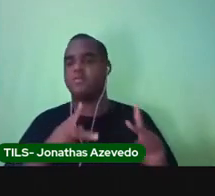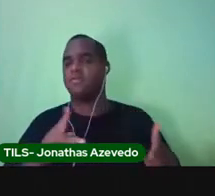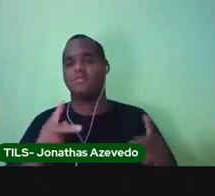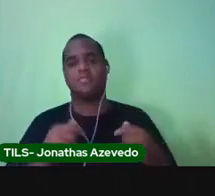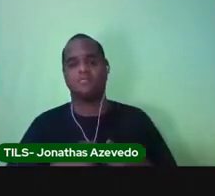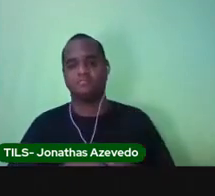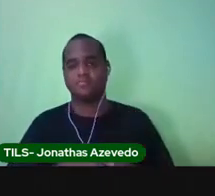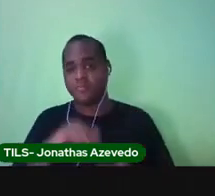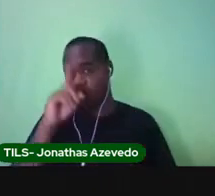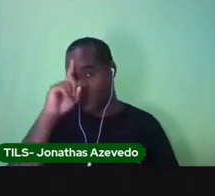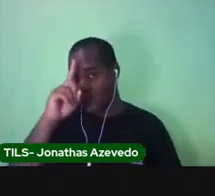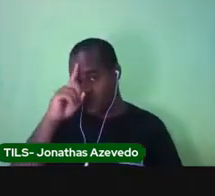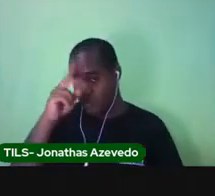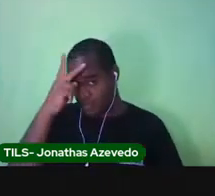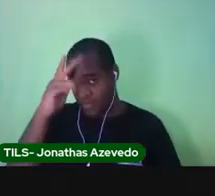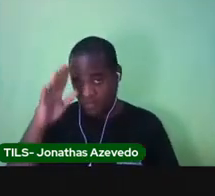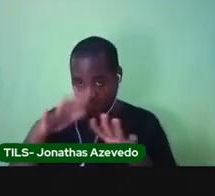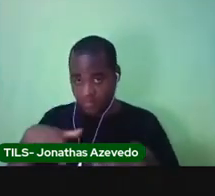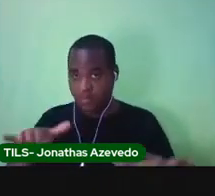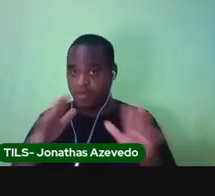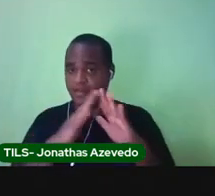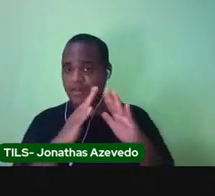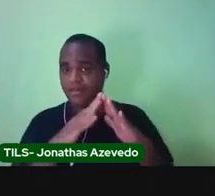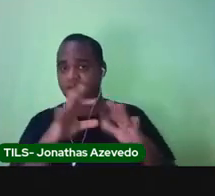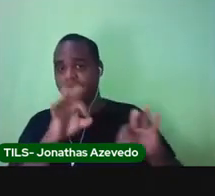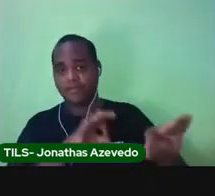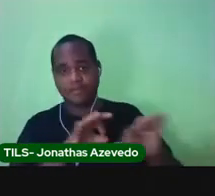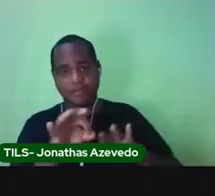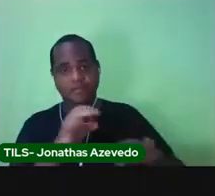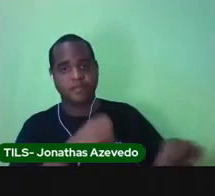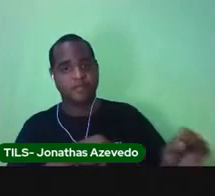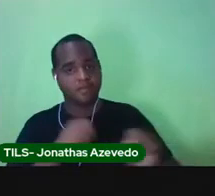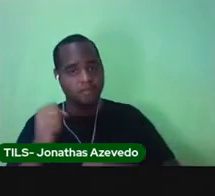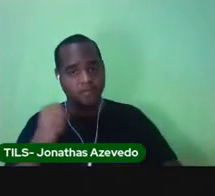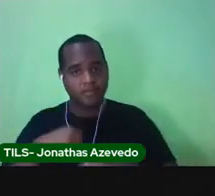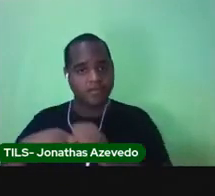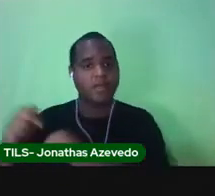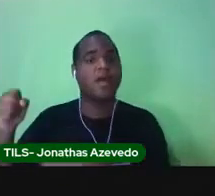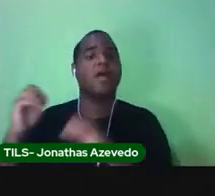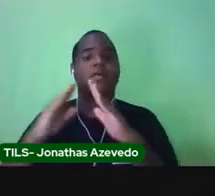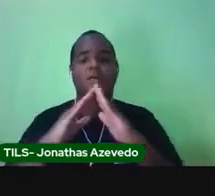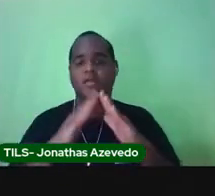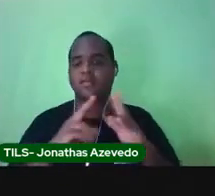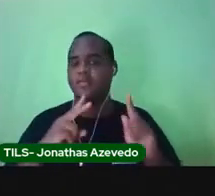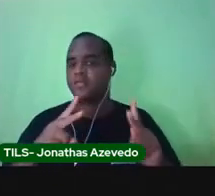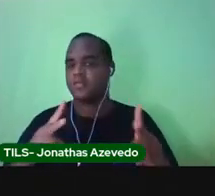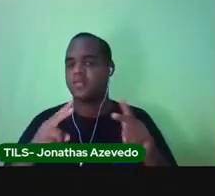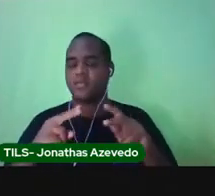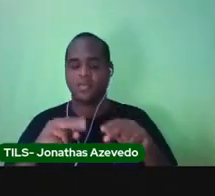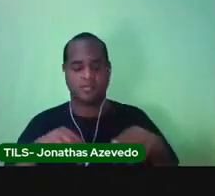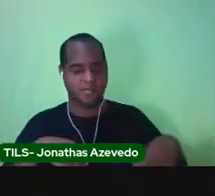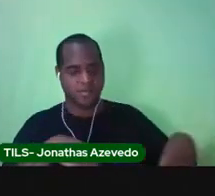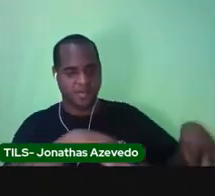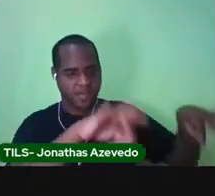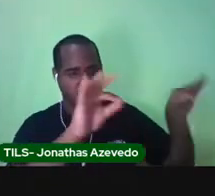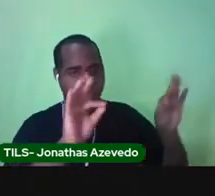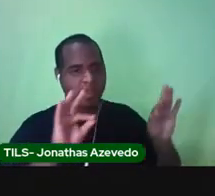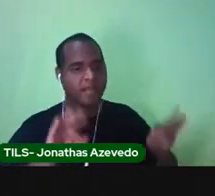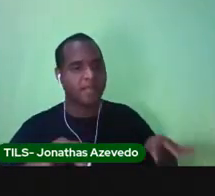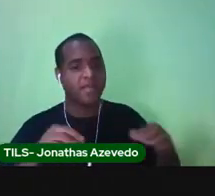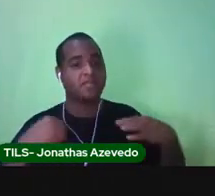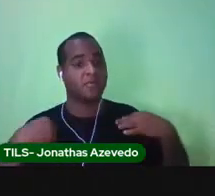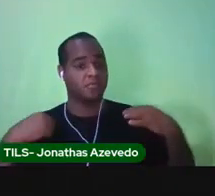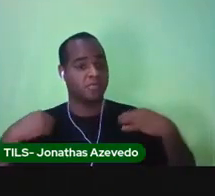Todos na minha casa ajudam a fazer as coisas. Eu sempre faço a minha cama. Eu guardo a minha